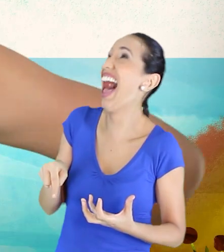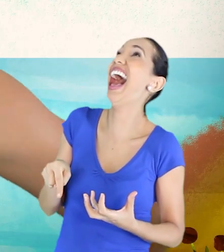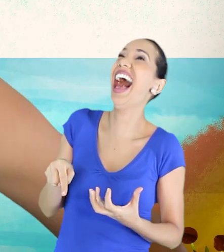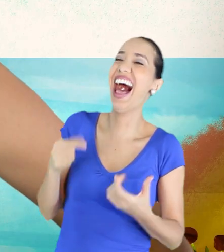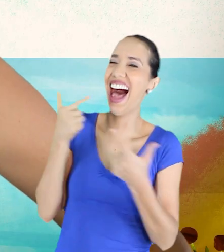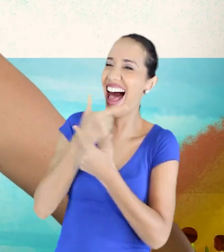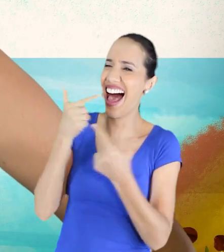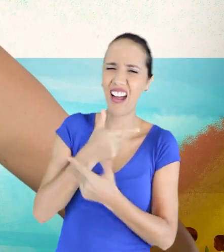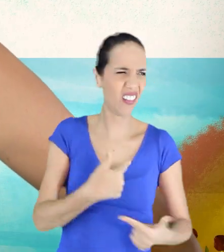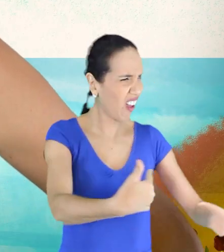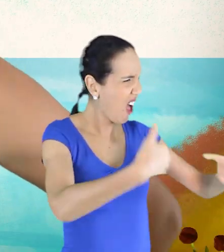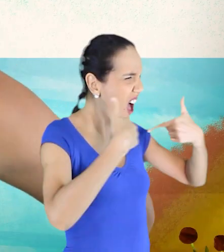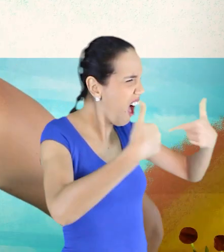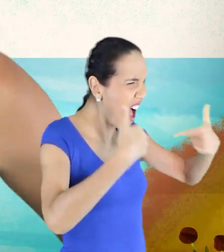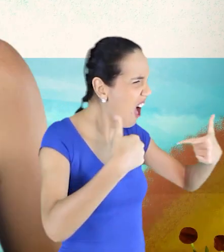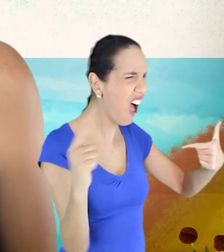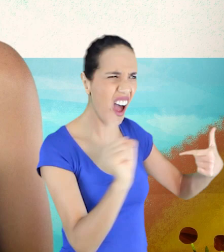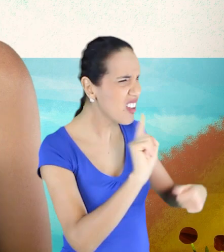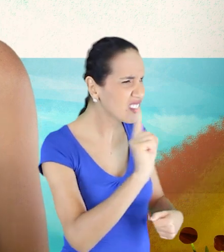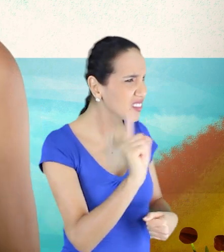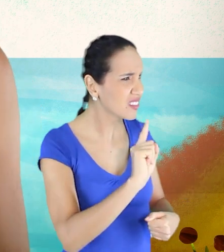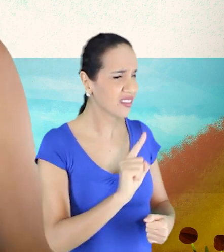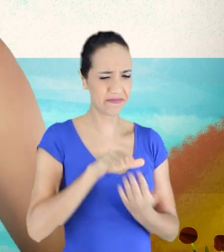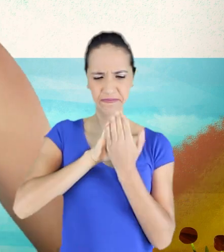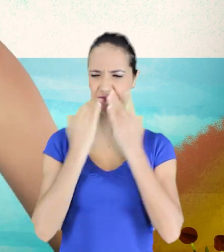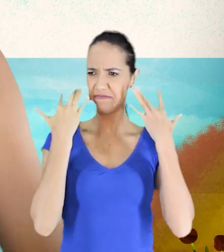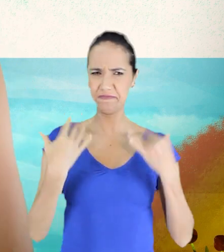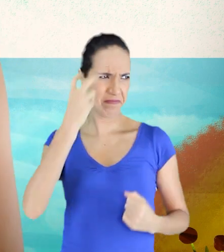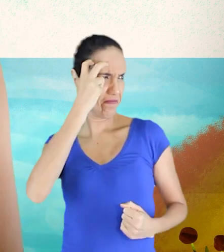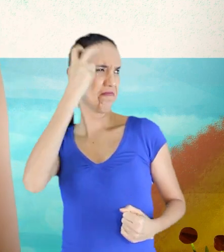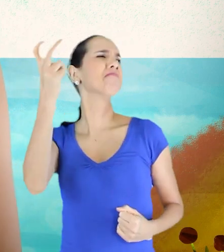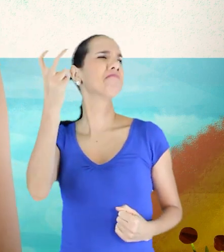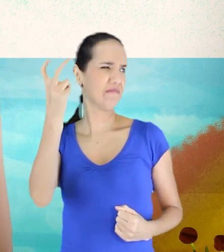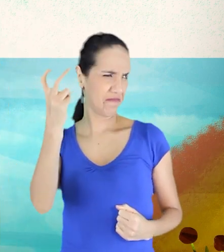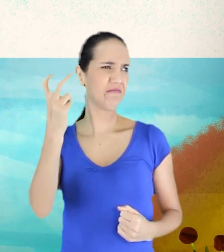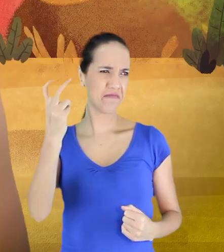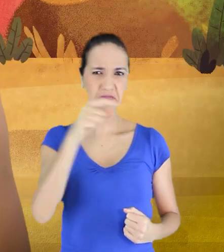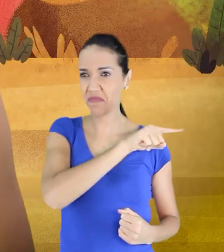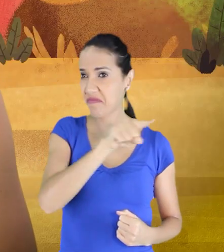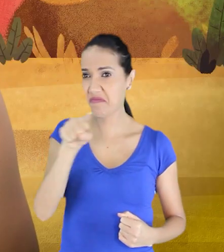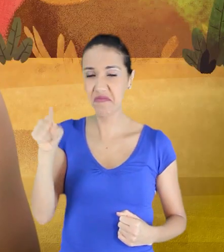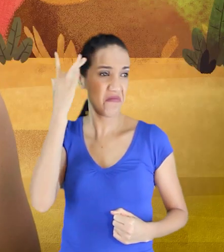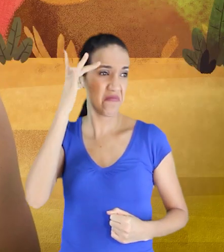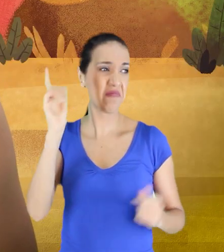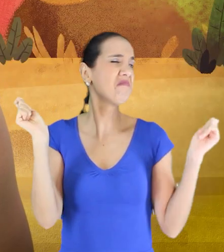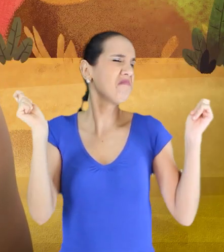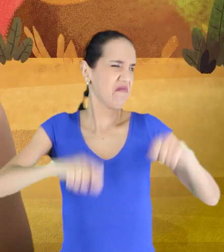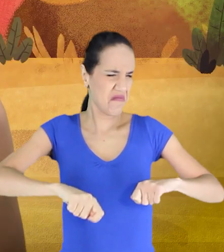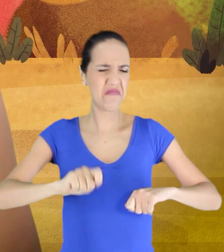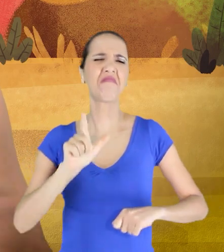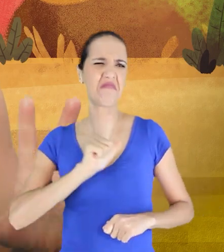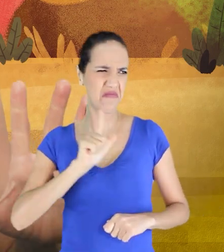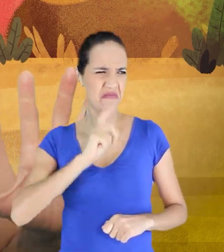Não caçoe, Tia Anastácia. Emília é uma danada. Ninguém sabe de quanta coisa ela é capaz. Palavras não eram